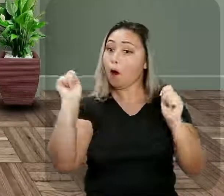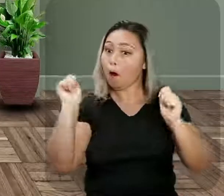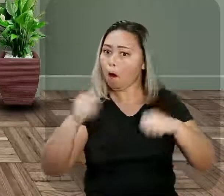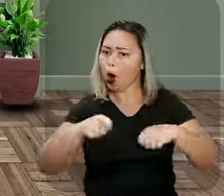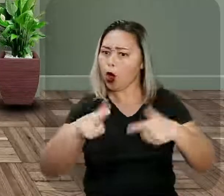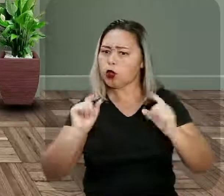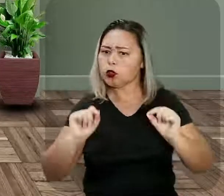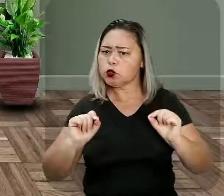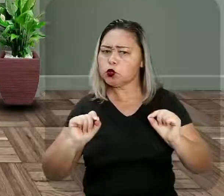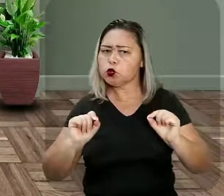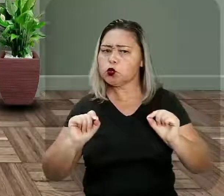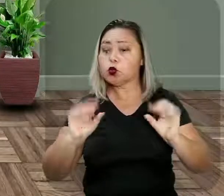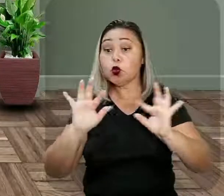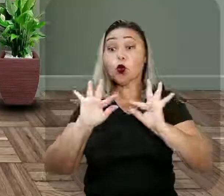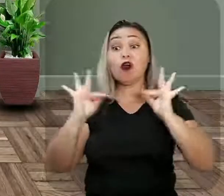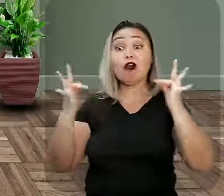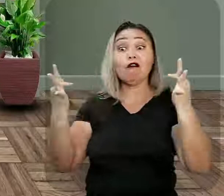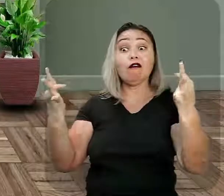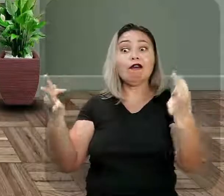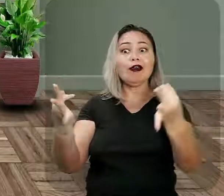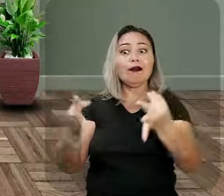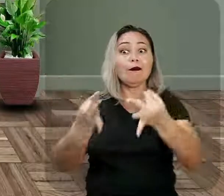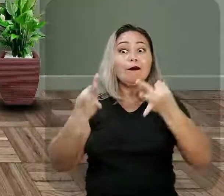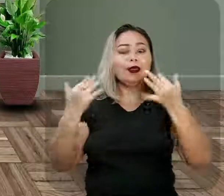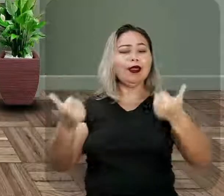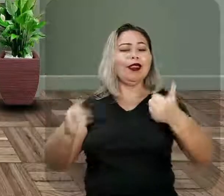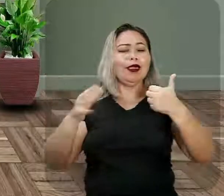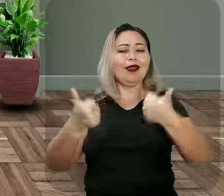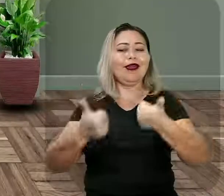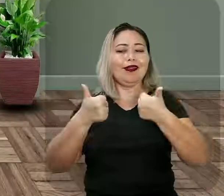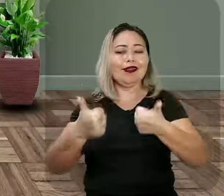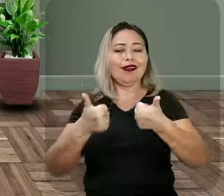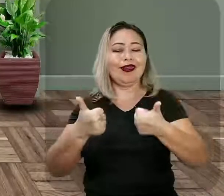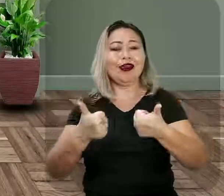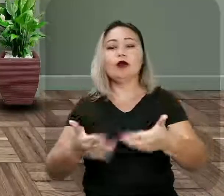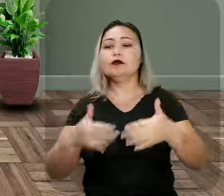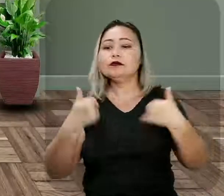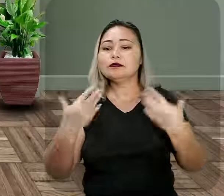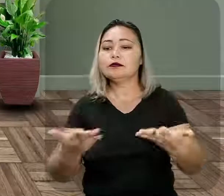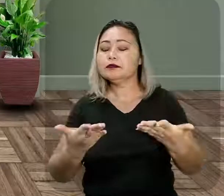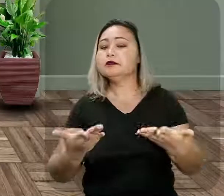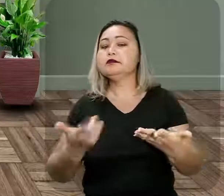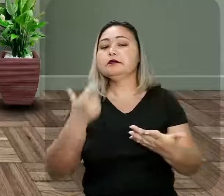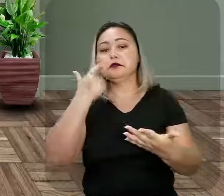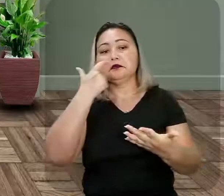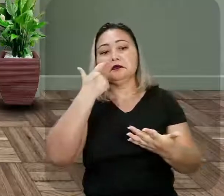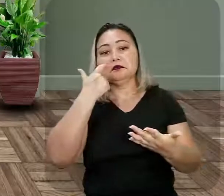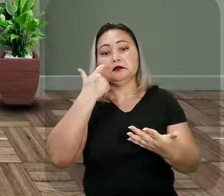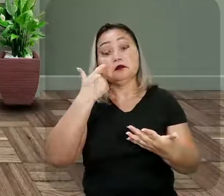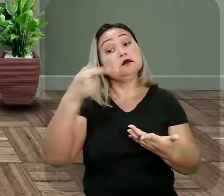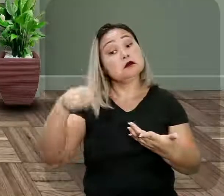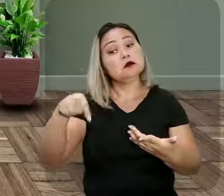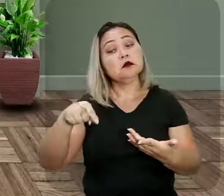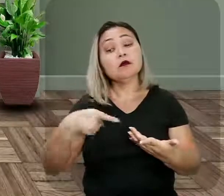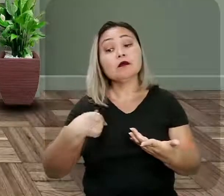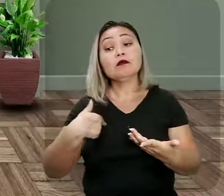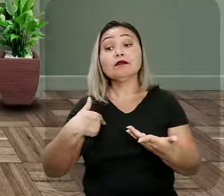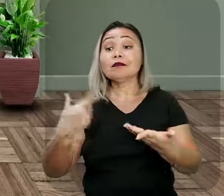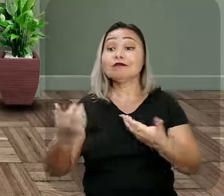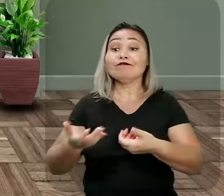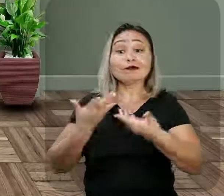pode fazer com a família, né, que legal, por isso mesmo, então a gente vai estar aqui na